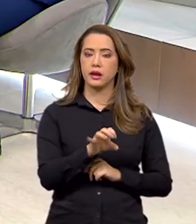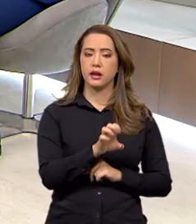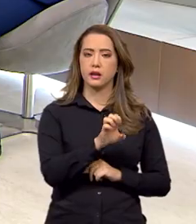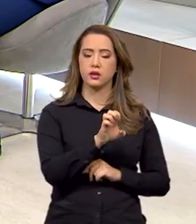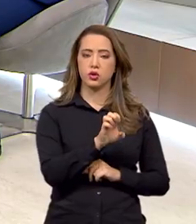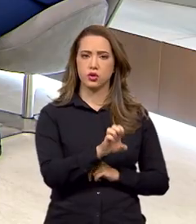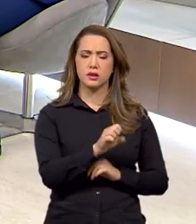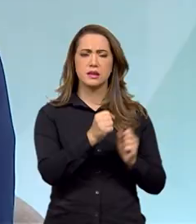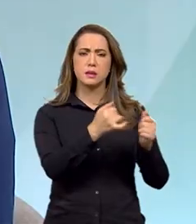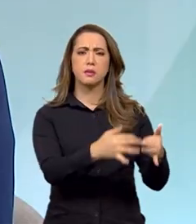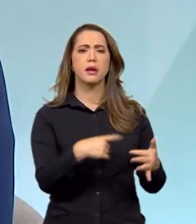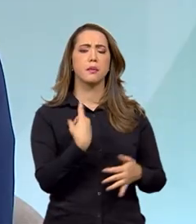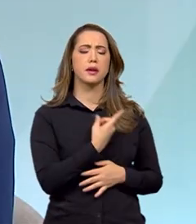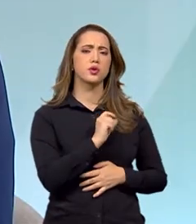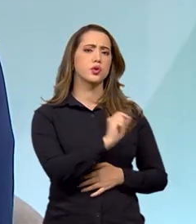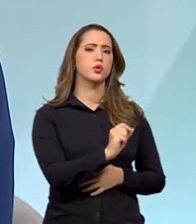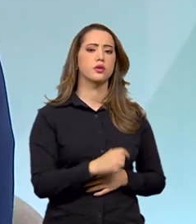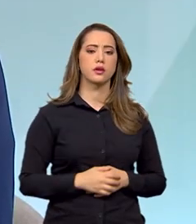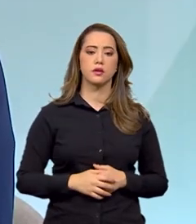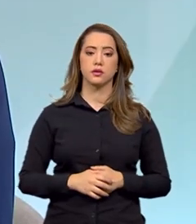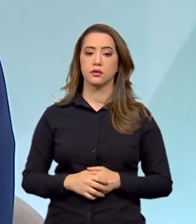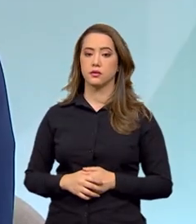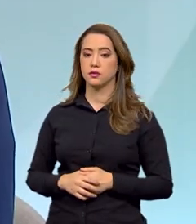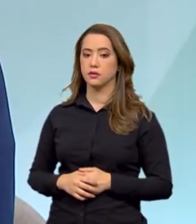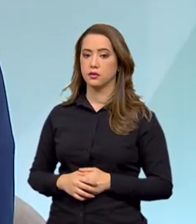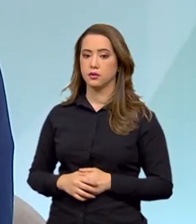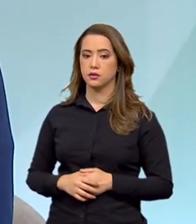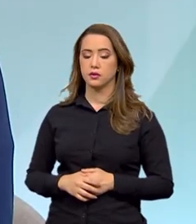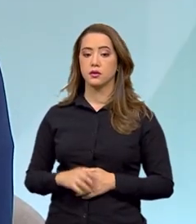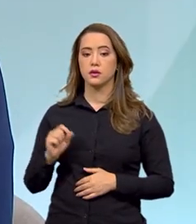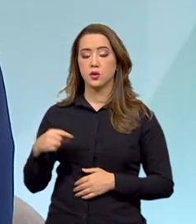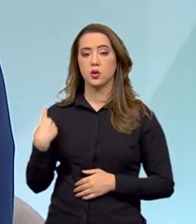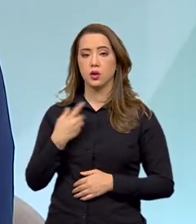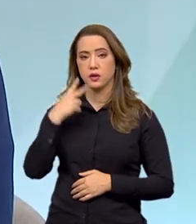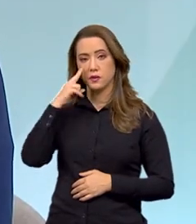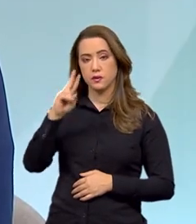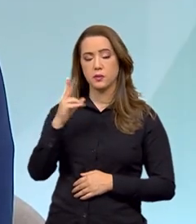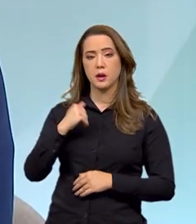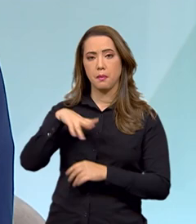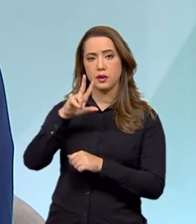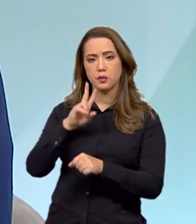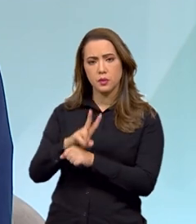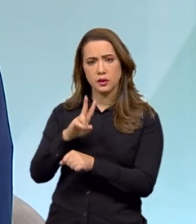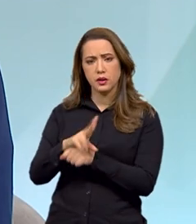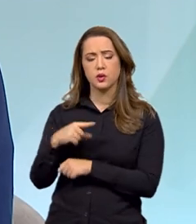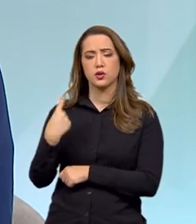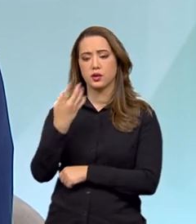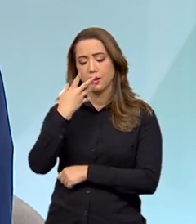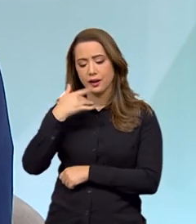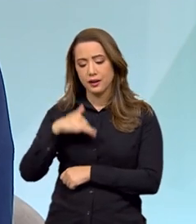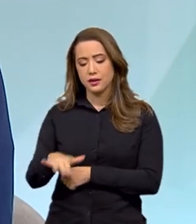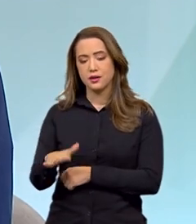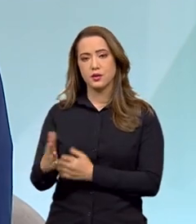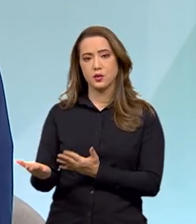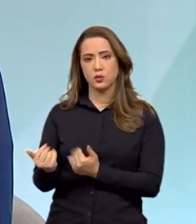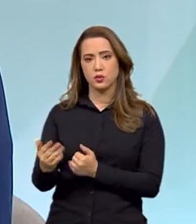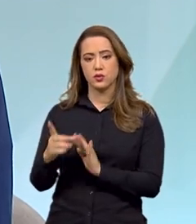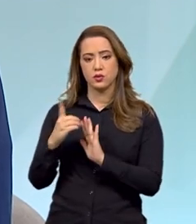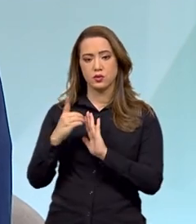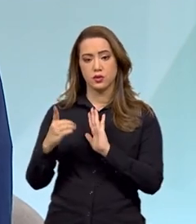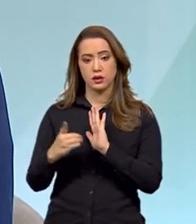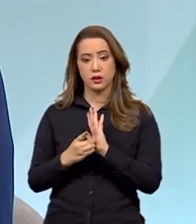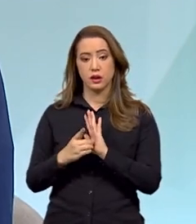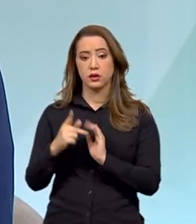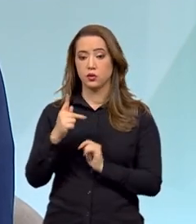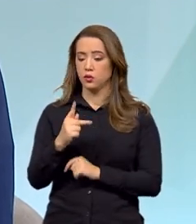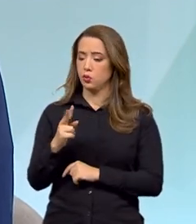a gente sobre o PROTEGE. Isso, consideramos que é mais um grande avanço para a proteção da infância no nosso país. É o decreto PROTEGE